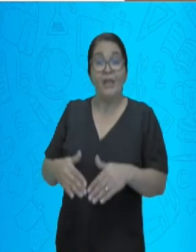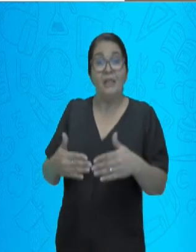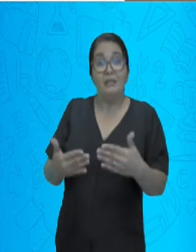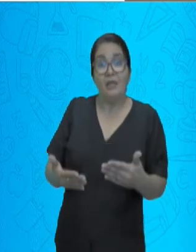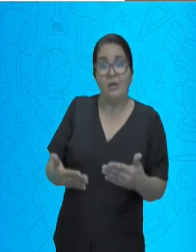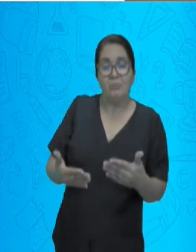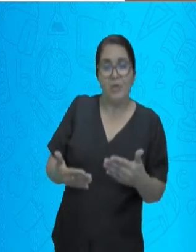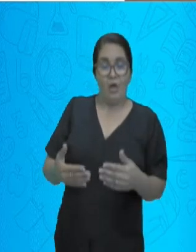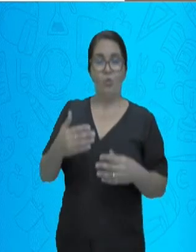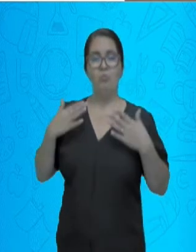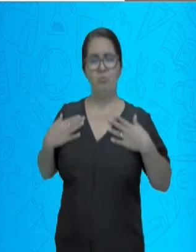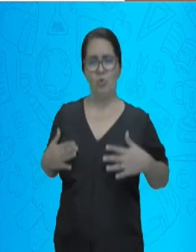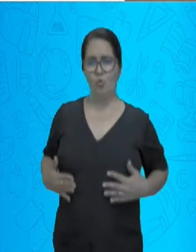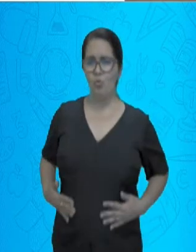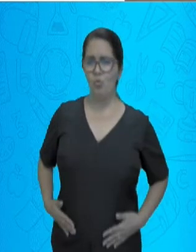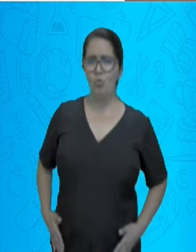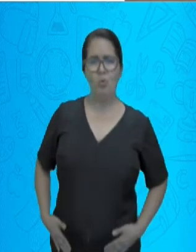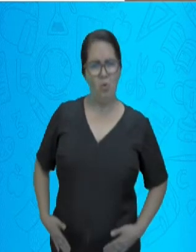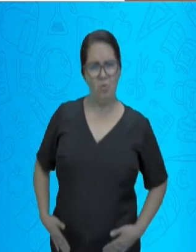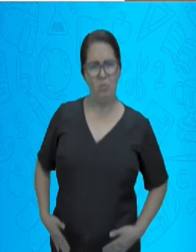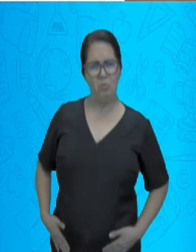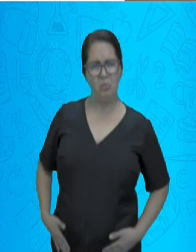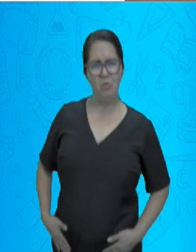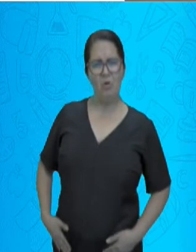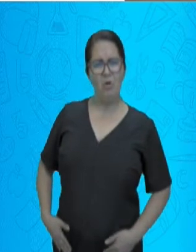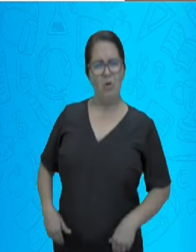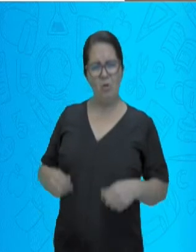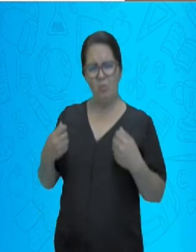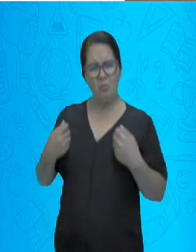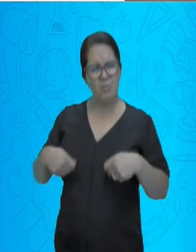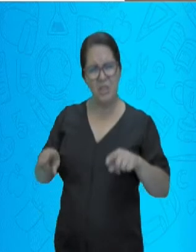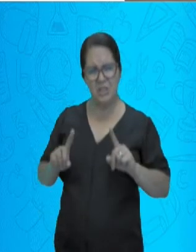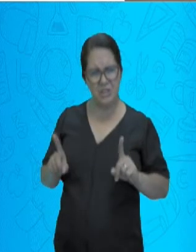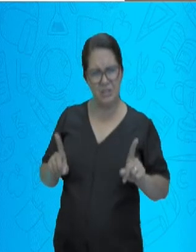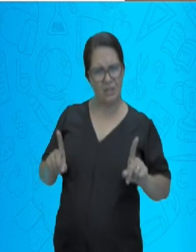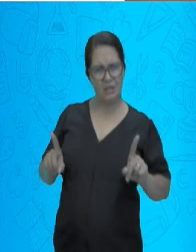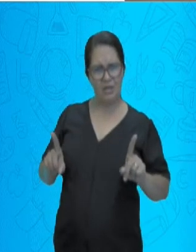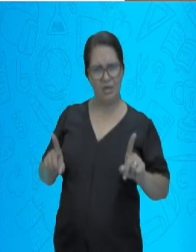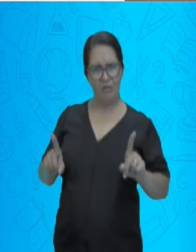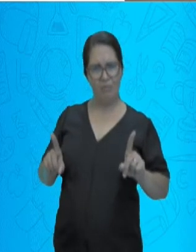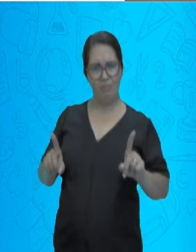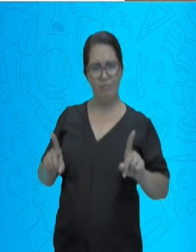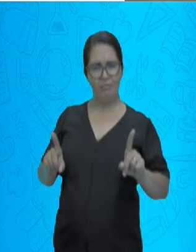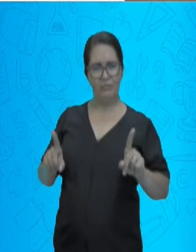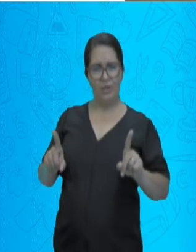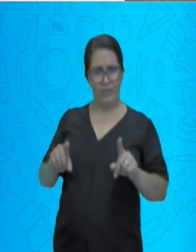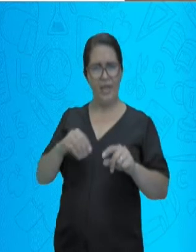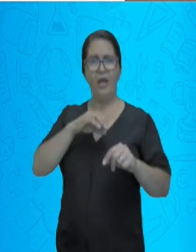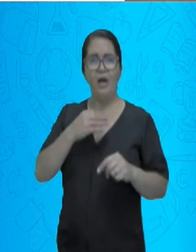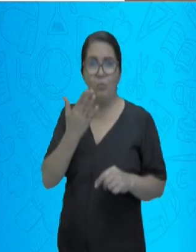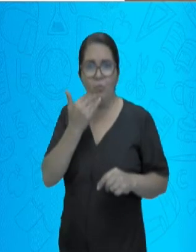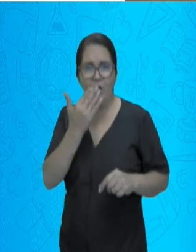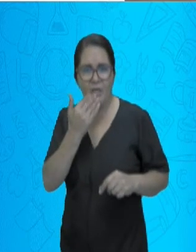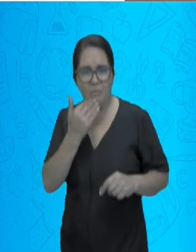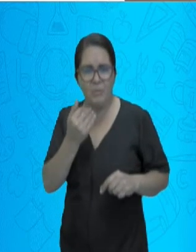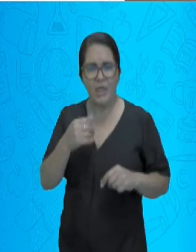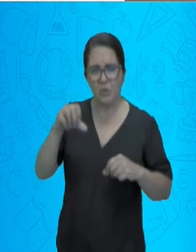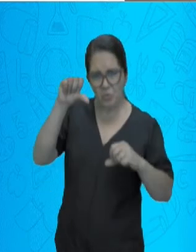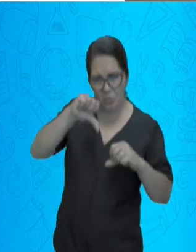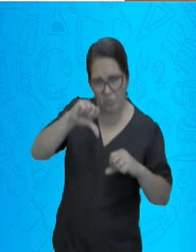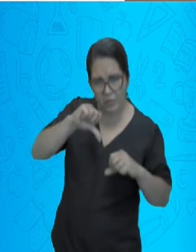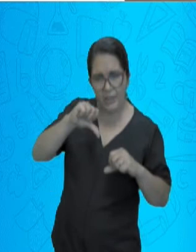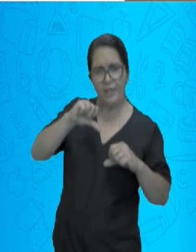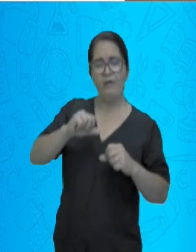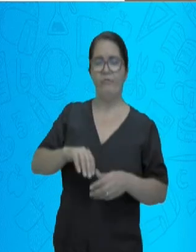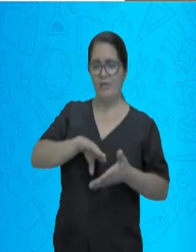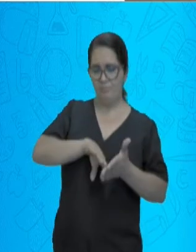preciso, aquilo que não tem necessidade, o meu organismo não vai mais reutilizar. Para onde que ele vai então? Ele